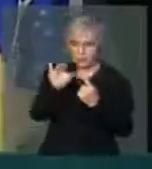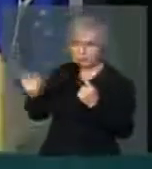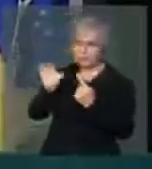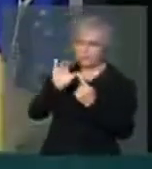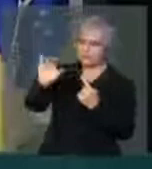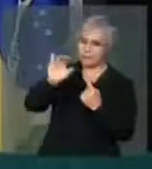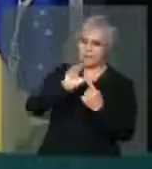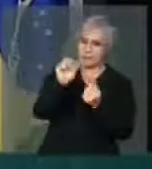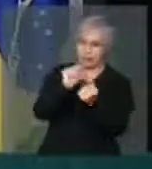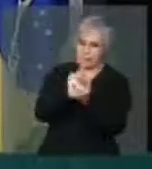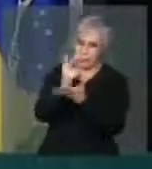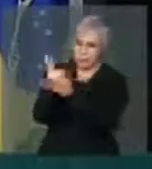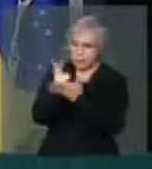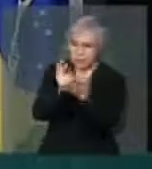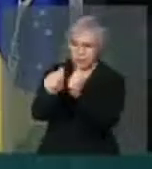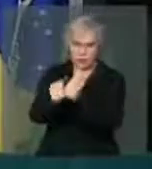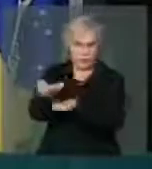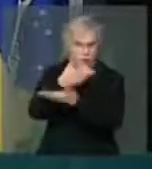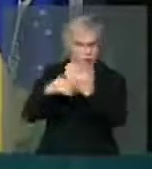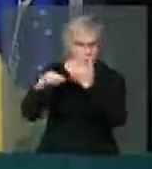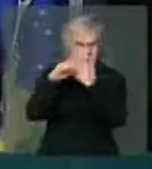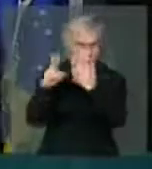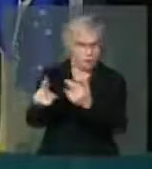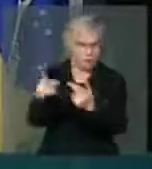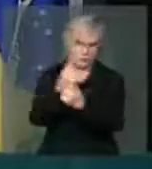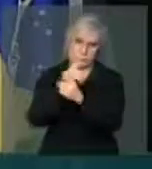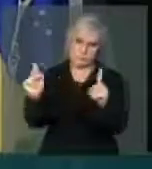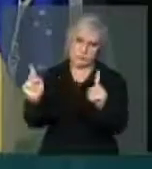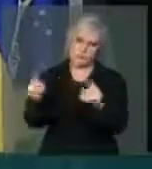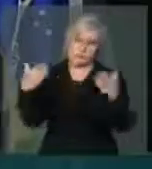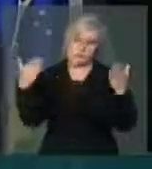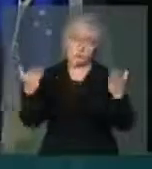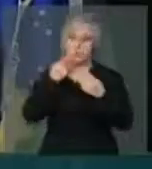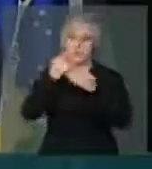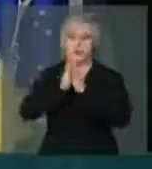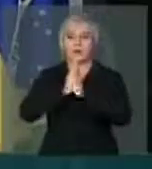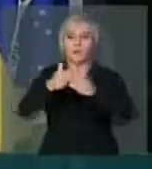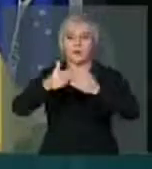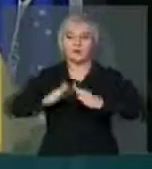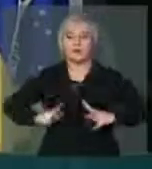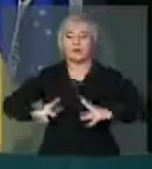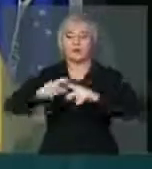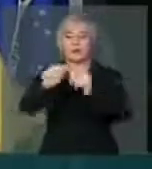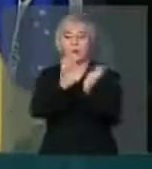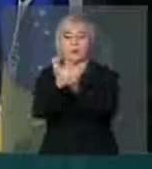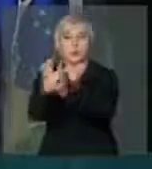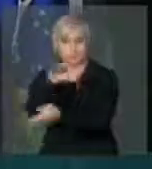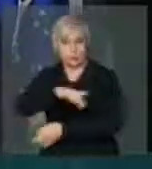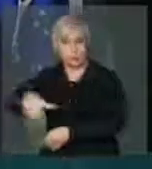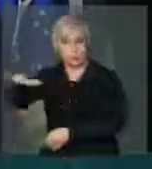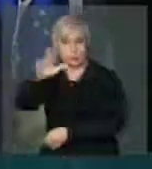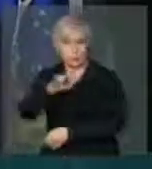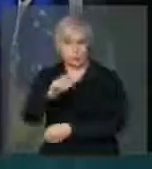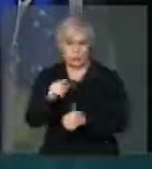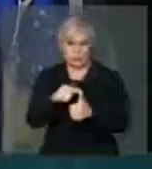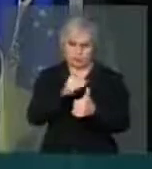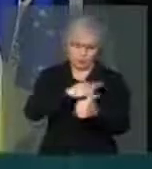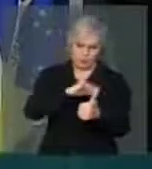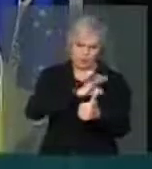um balcão de negócios. E agora, senhor presidente, eu conclamo aqueles grandes partidos, PT,